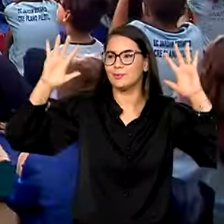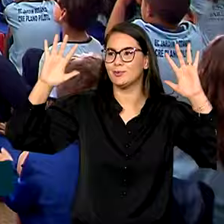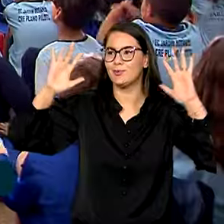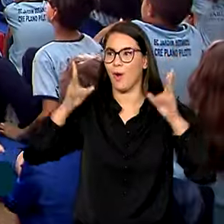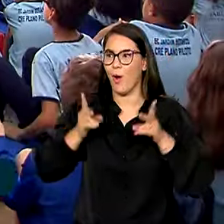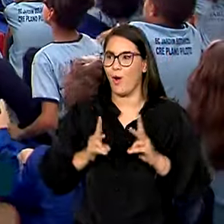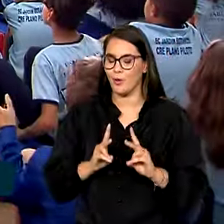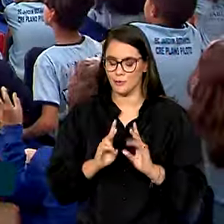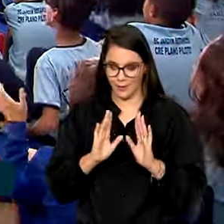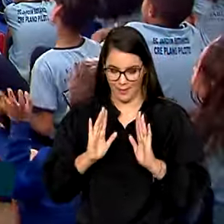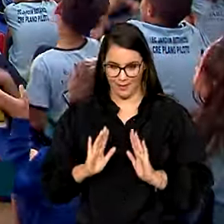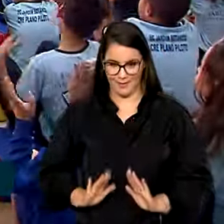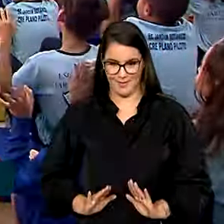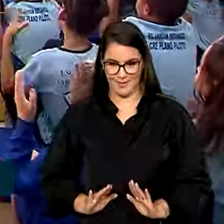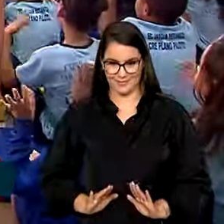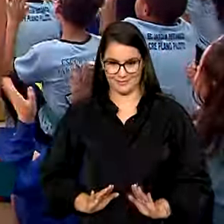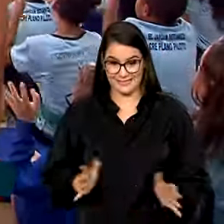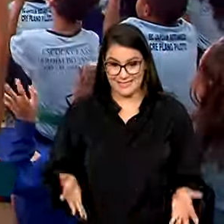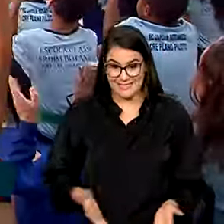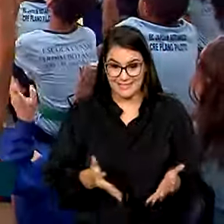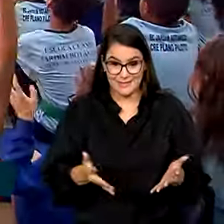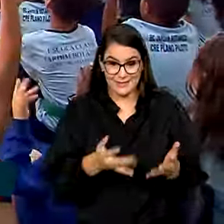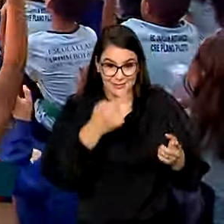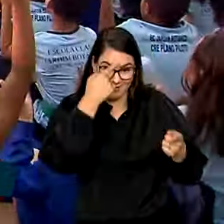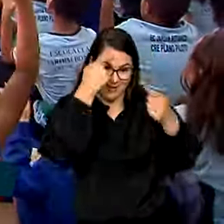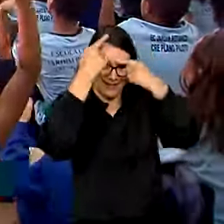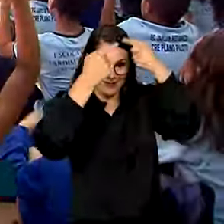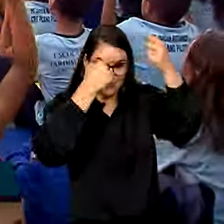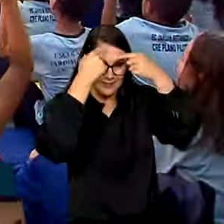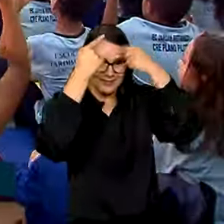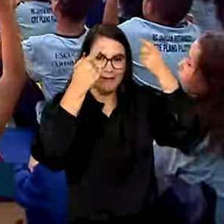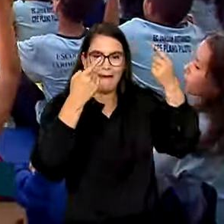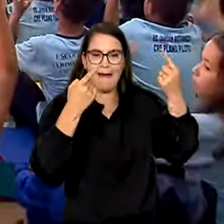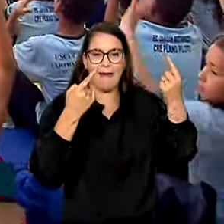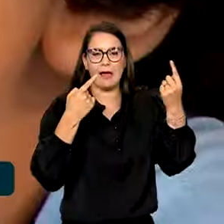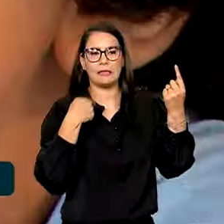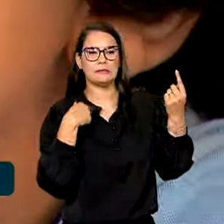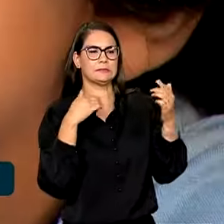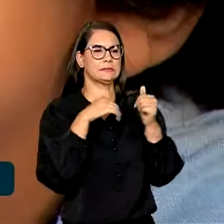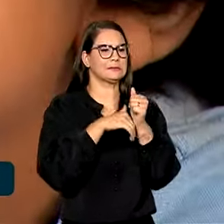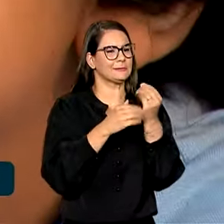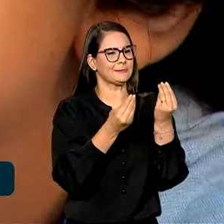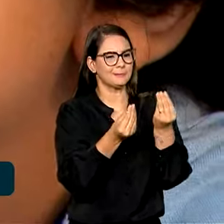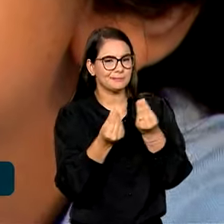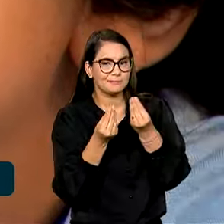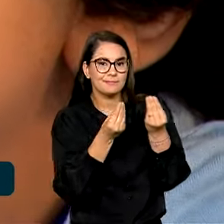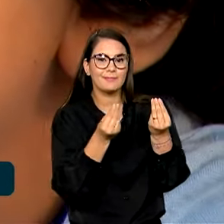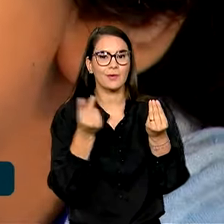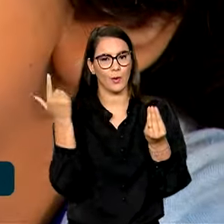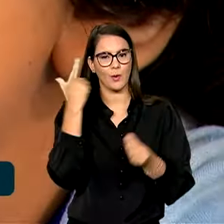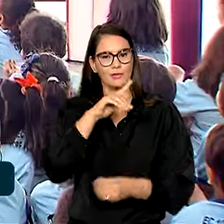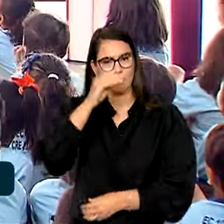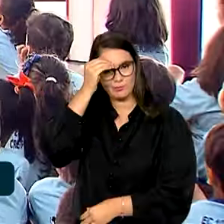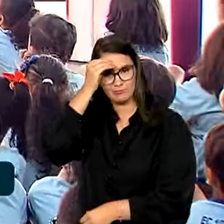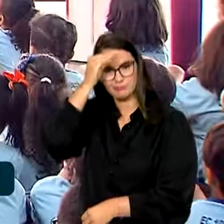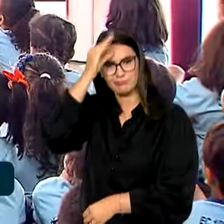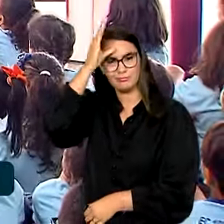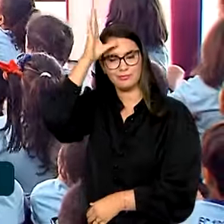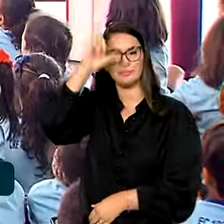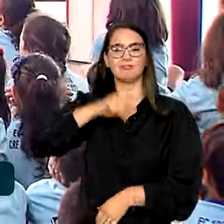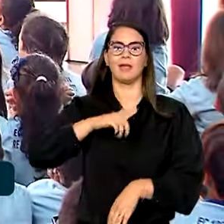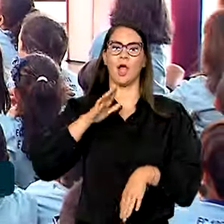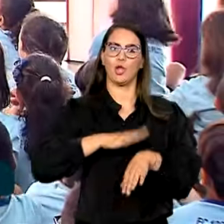do lugar. É incentivar a criatividade, é desvendar enigmas e adquirir conhecimentos para ter